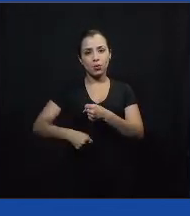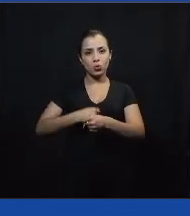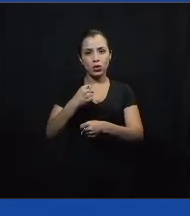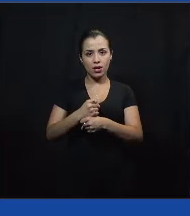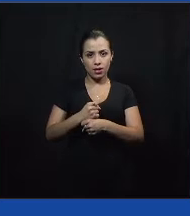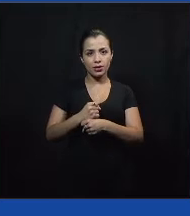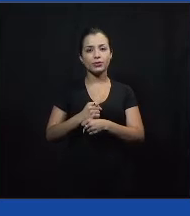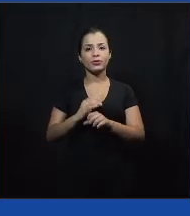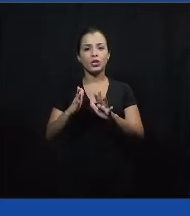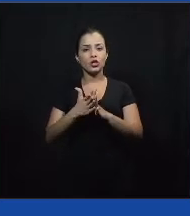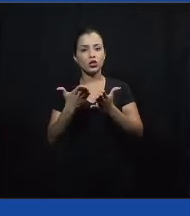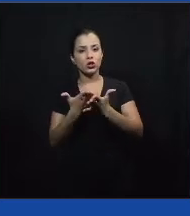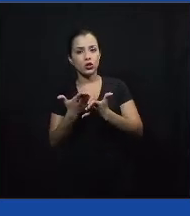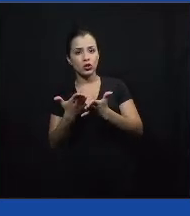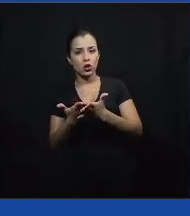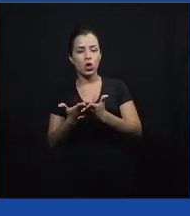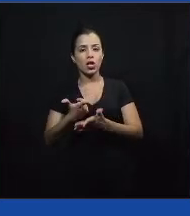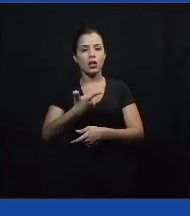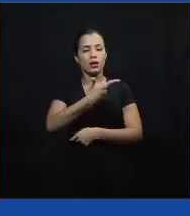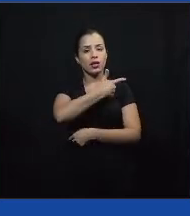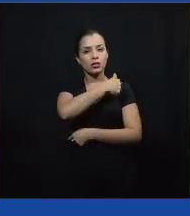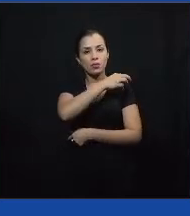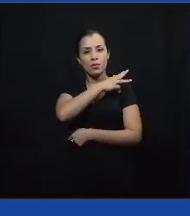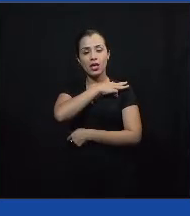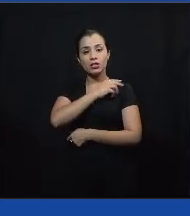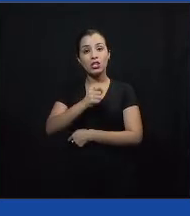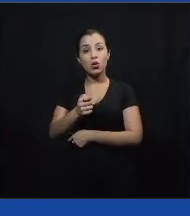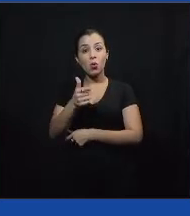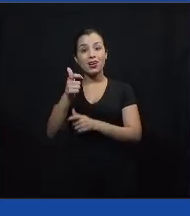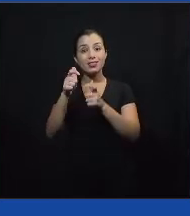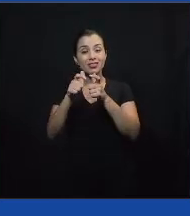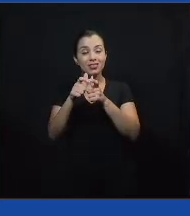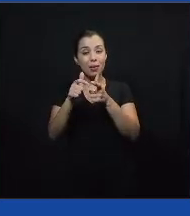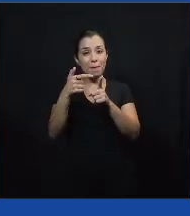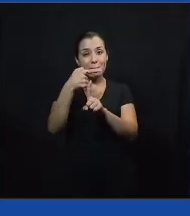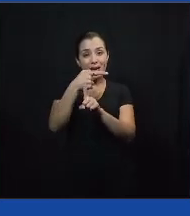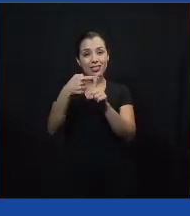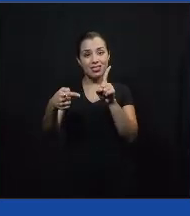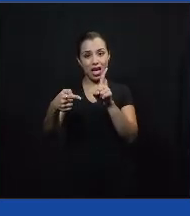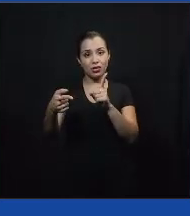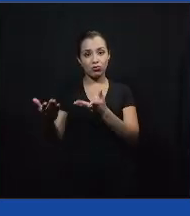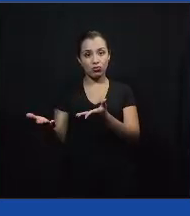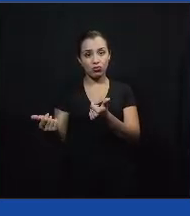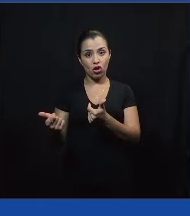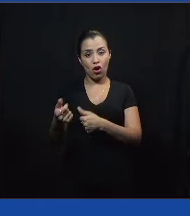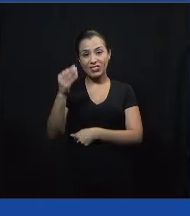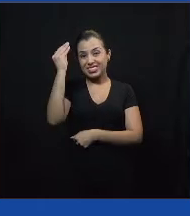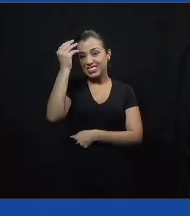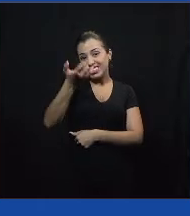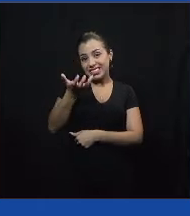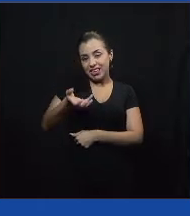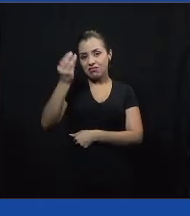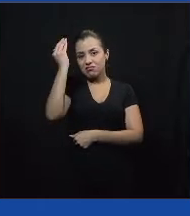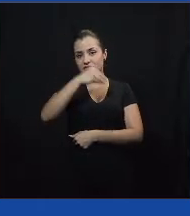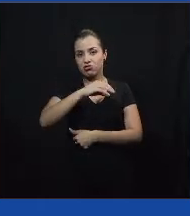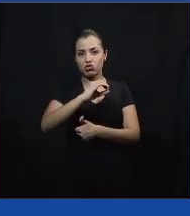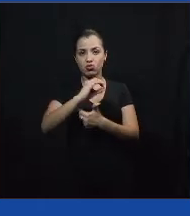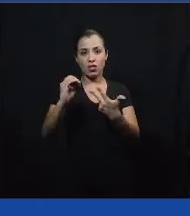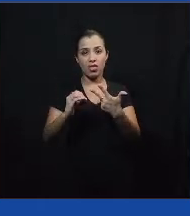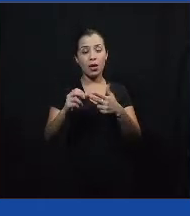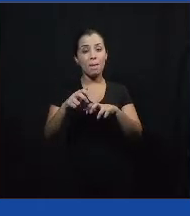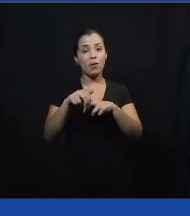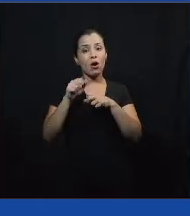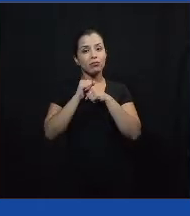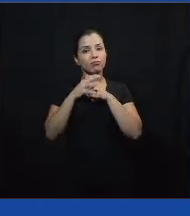médio, e quase metade dos jovens já pensaram em existir o Enem por causa da pandemia. Então, é meio que com esses dados que a gente está lidando, eles são importantes para a gente